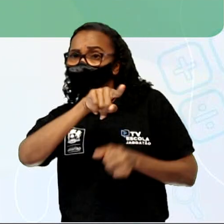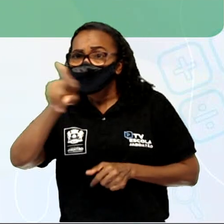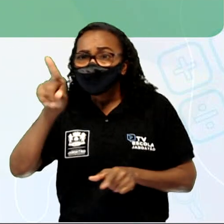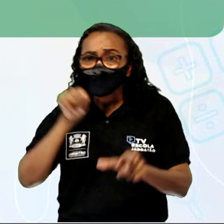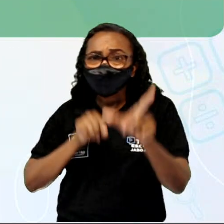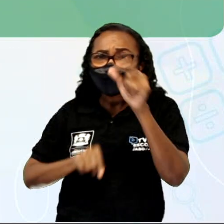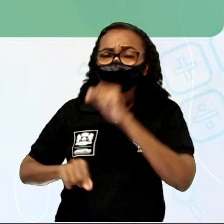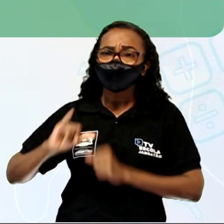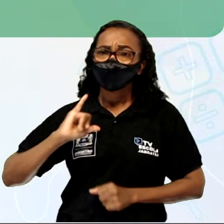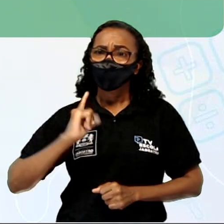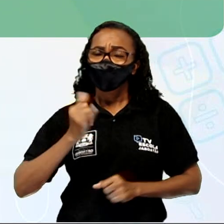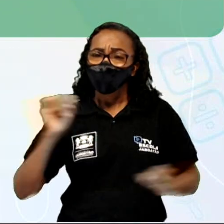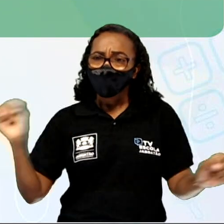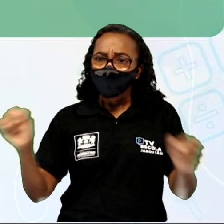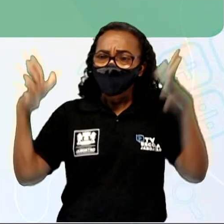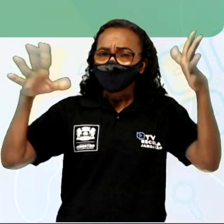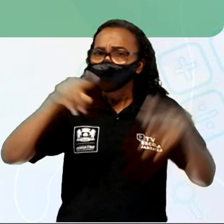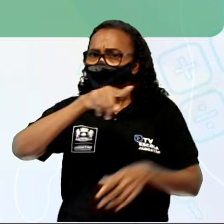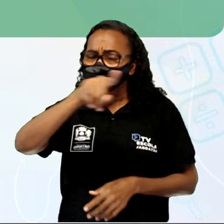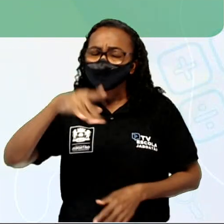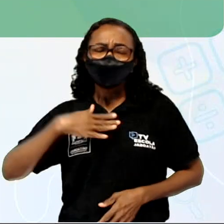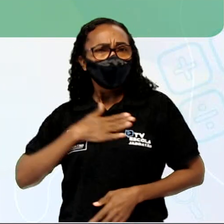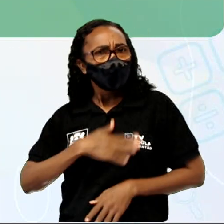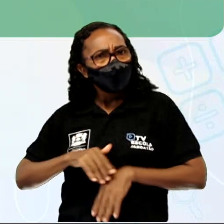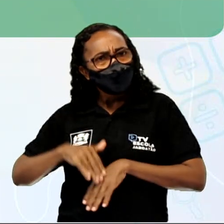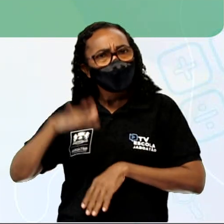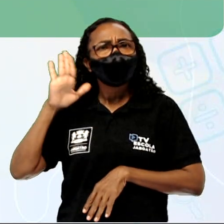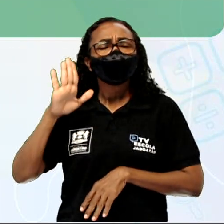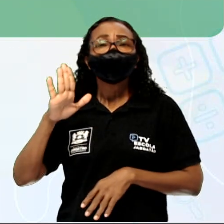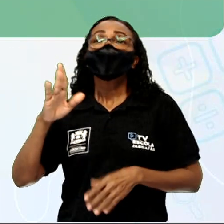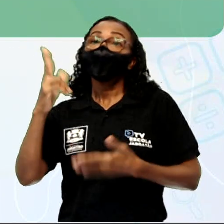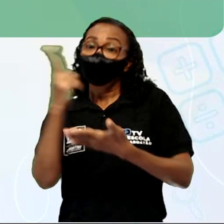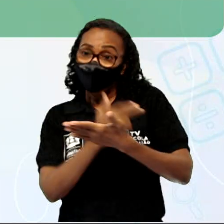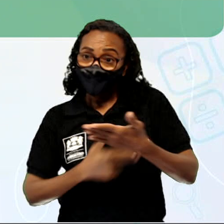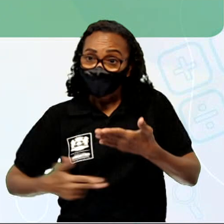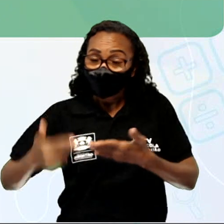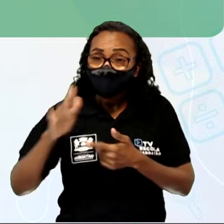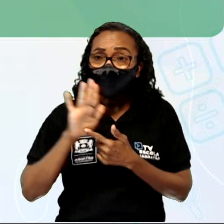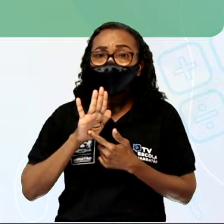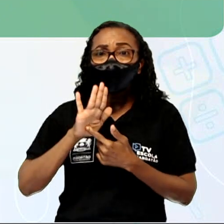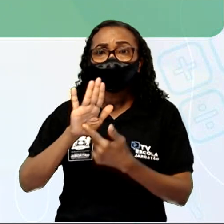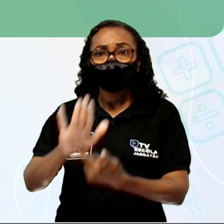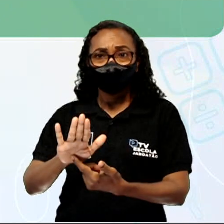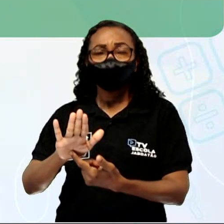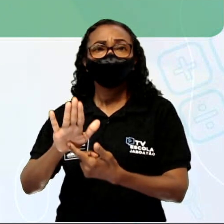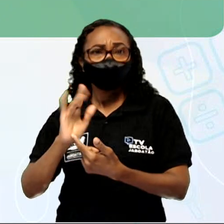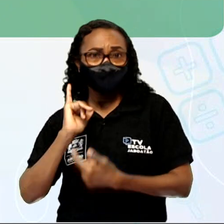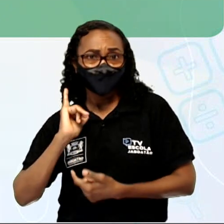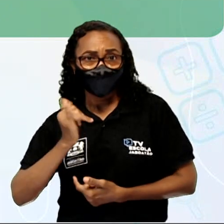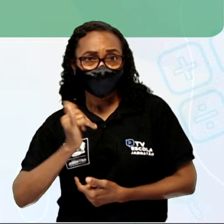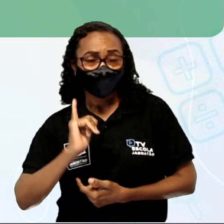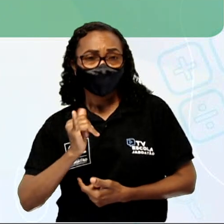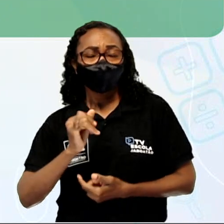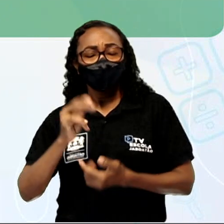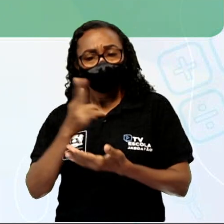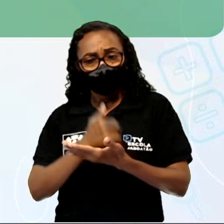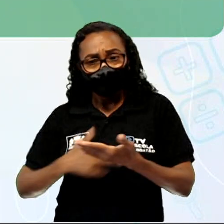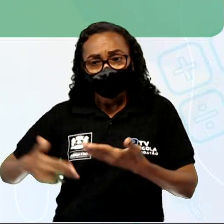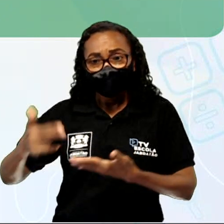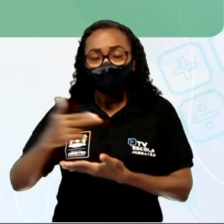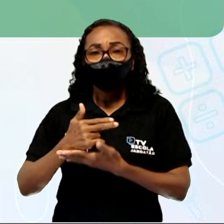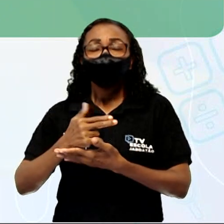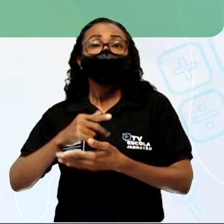narrativa mágica que você mais gostasse, fizesse um lindo desenho, representasse essa narrativa com um desenho e